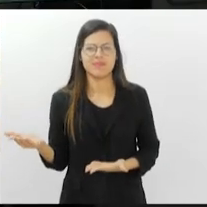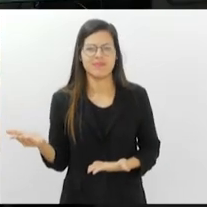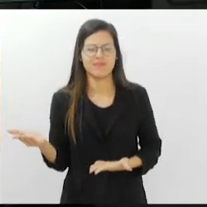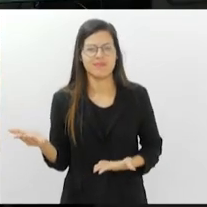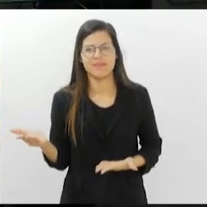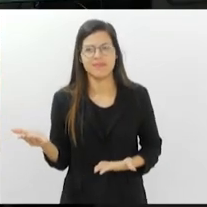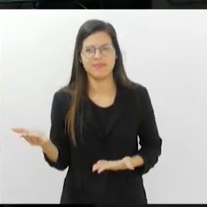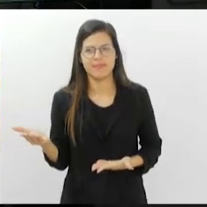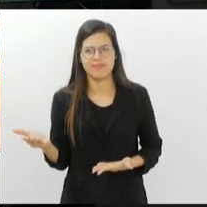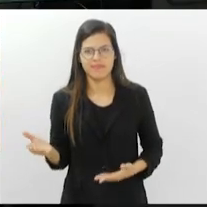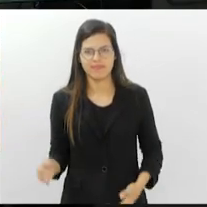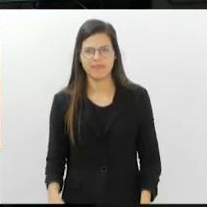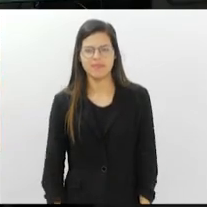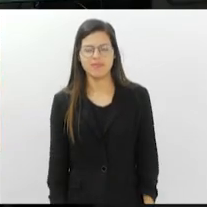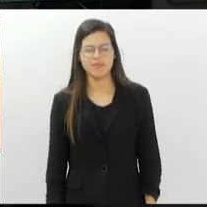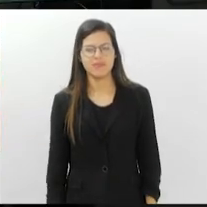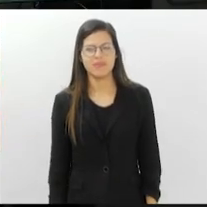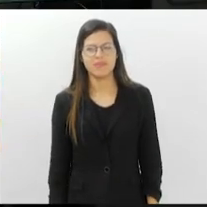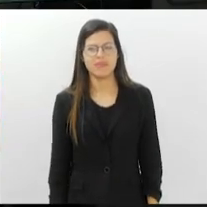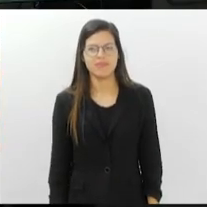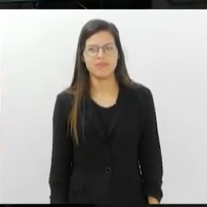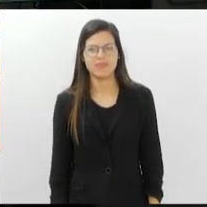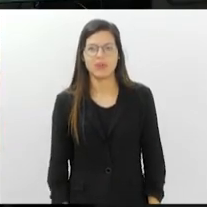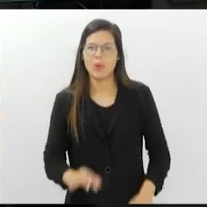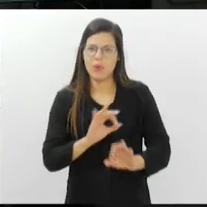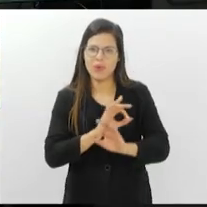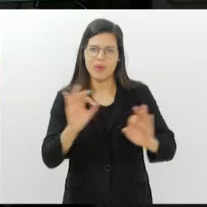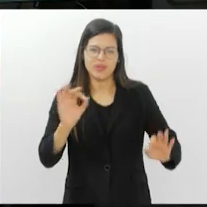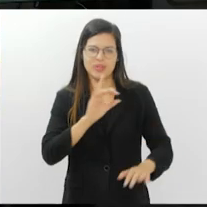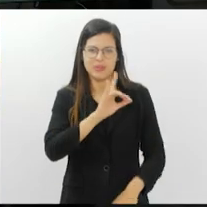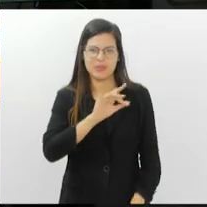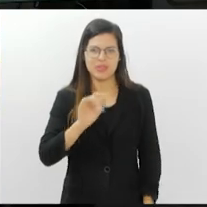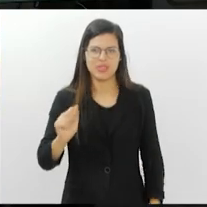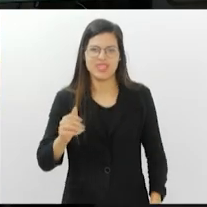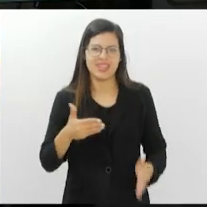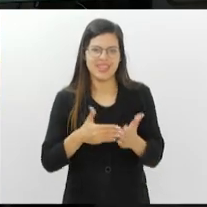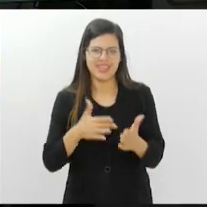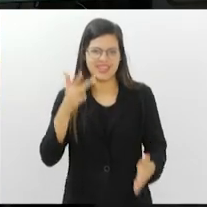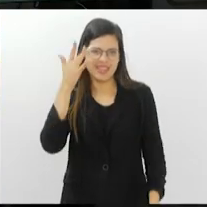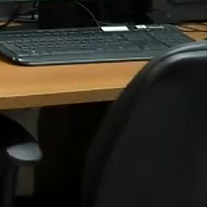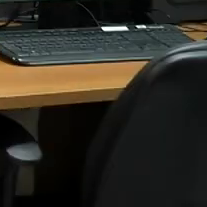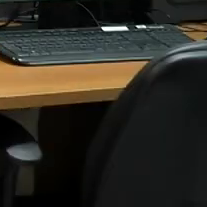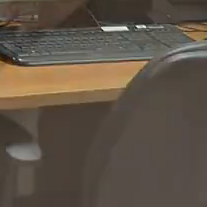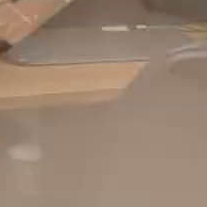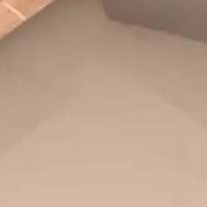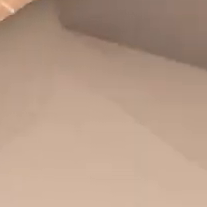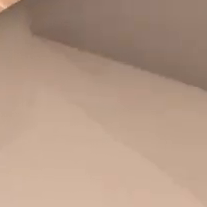.rj.gov.br Um ótimo dia para você e até amanhã.